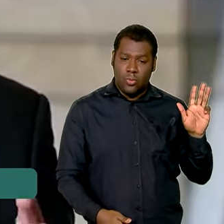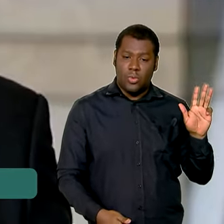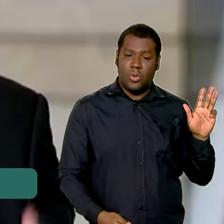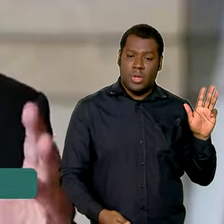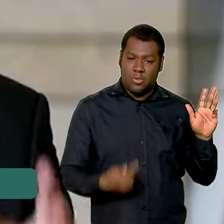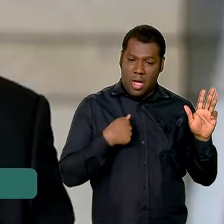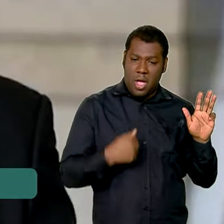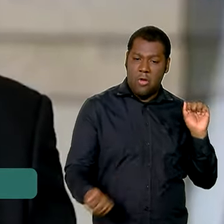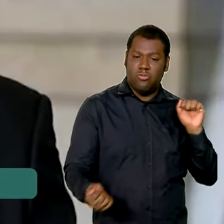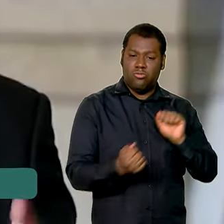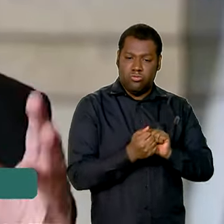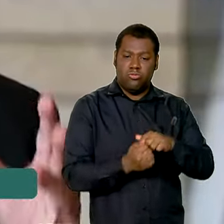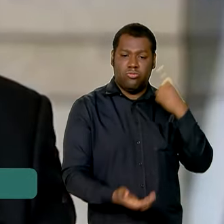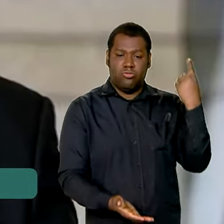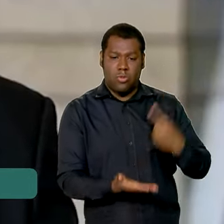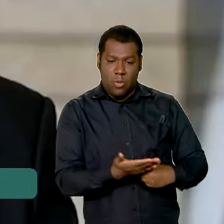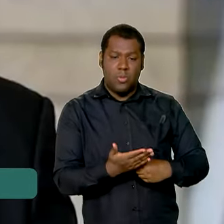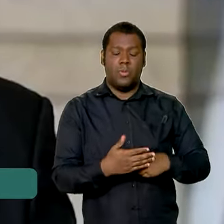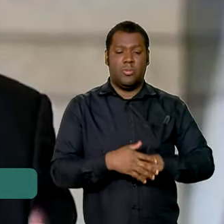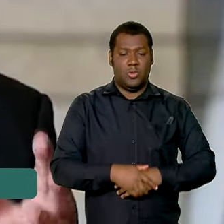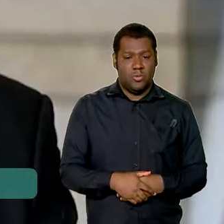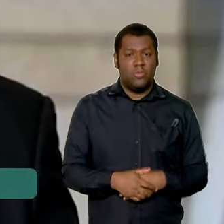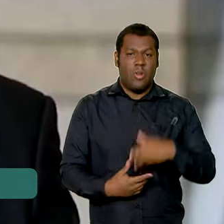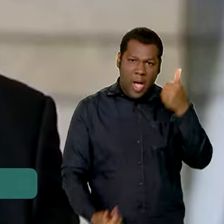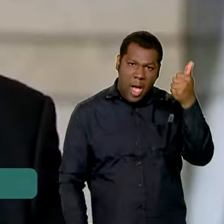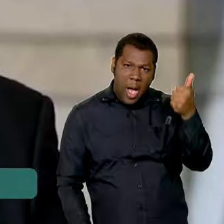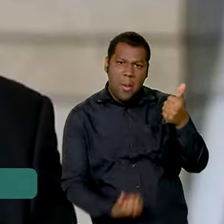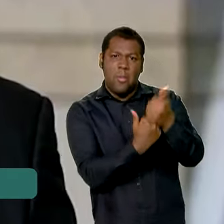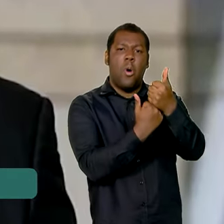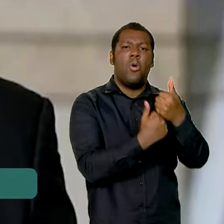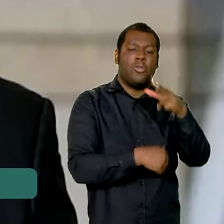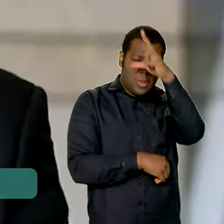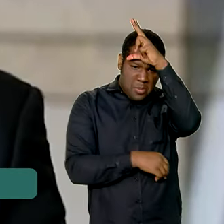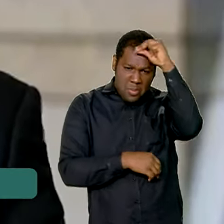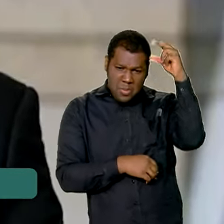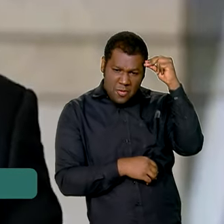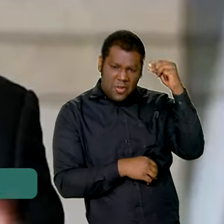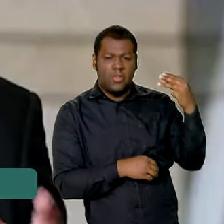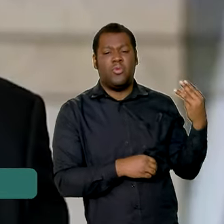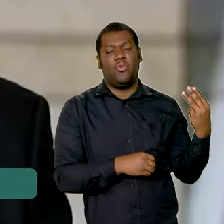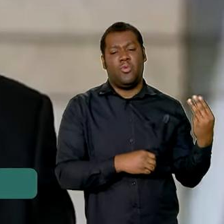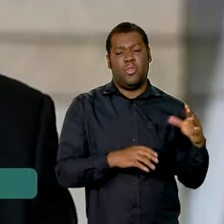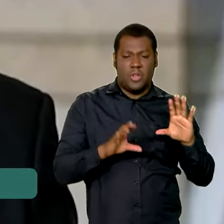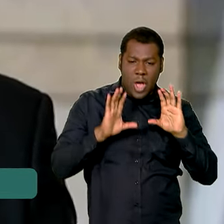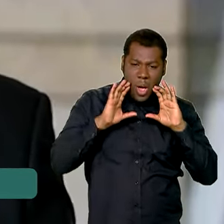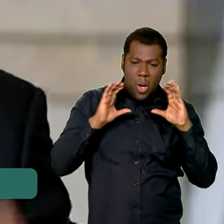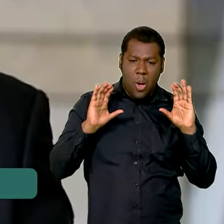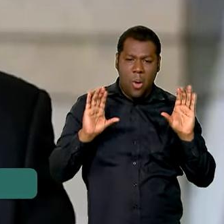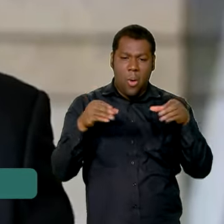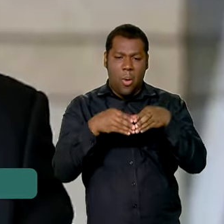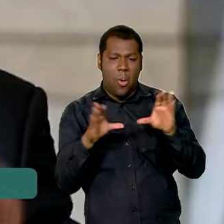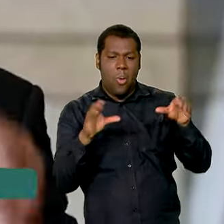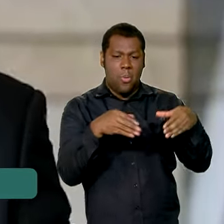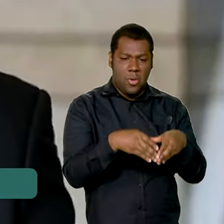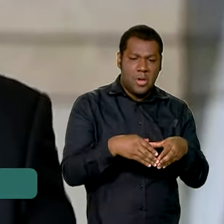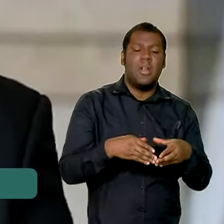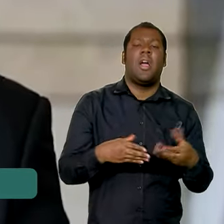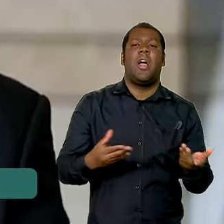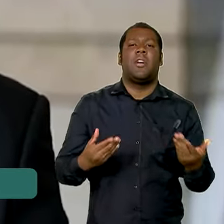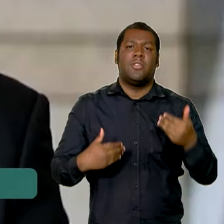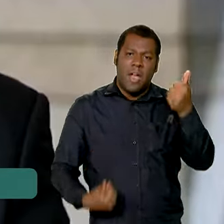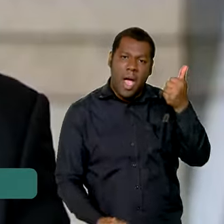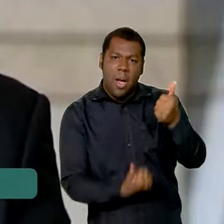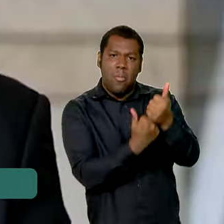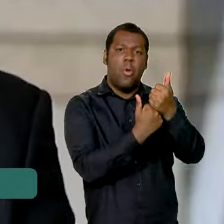passado, nós estivemos, desde o primeiro momento, ao lado das prefeituras municipais, das comunidades e do governo do Estado, mais uma vez nós